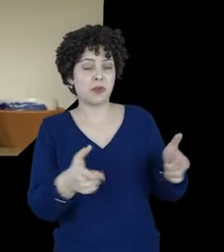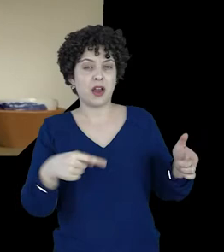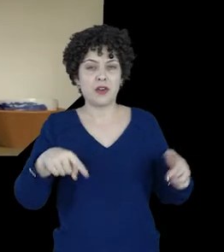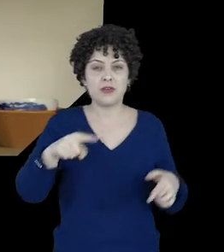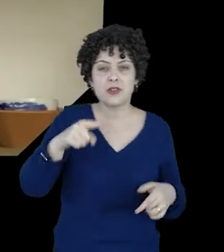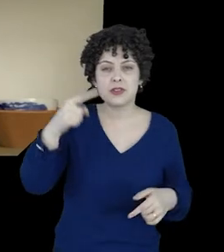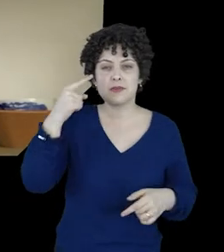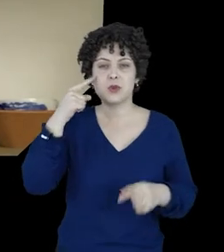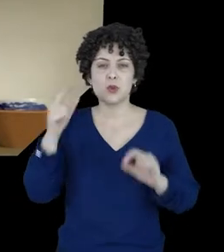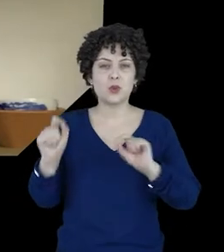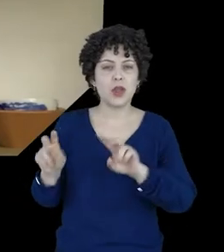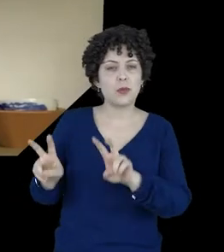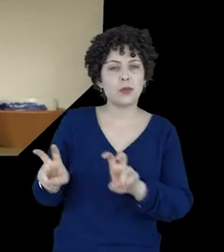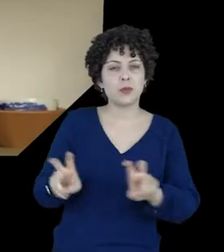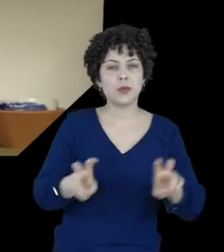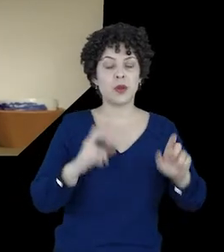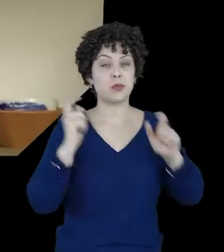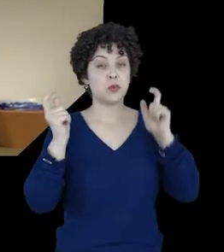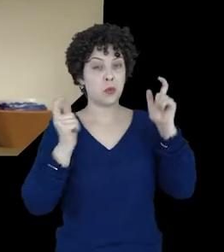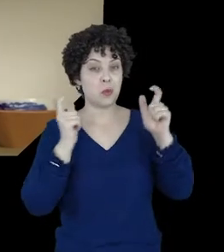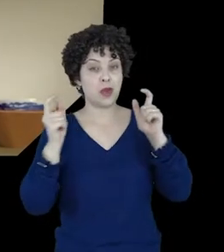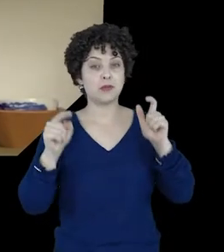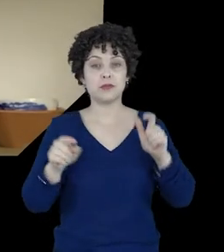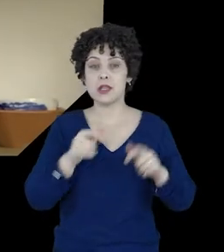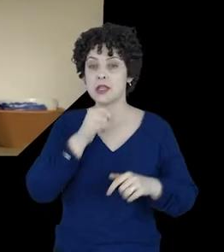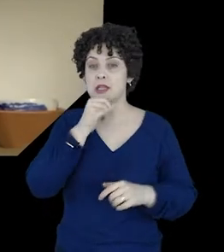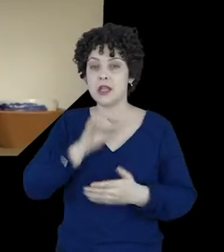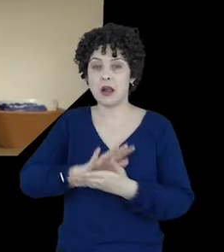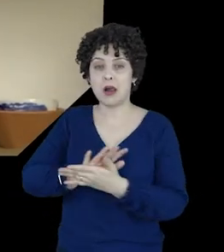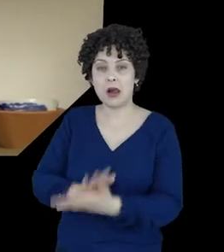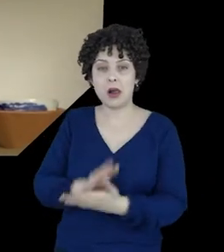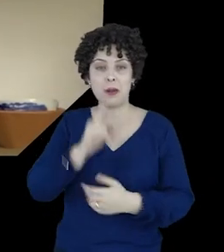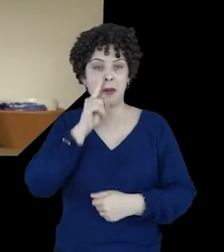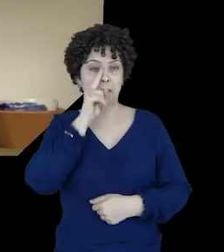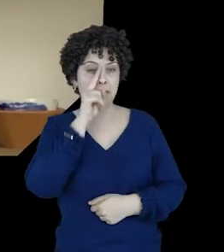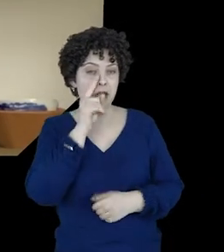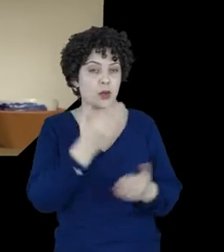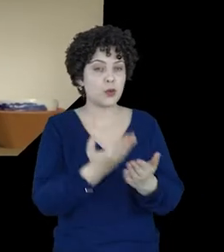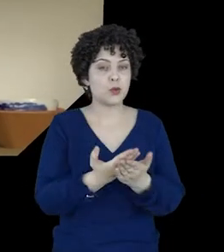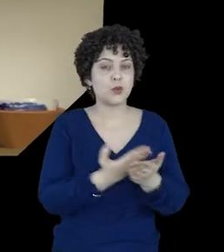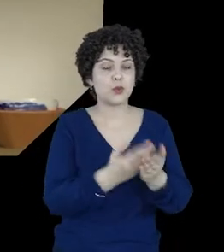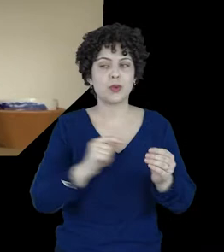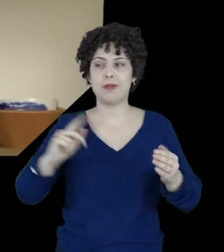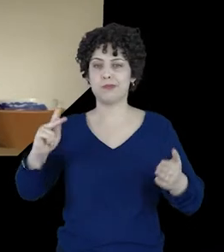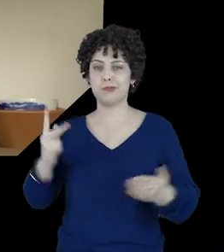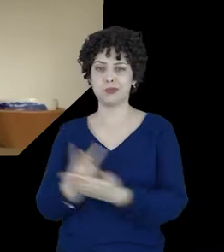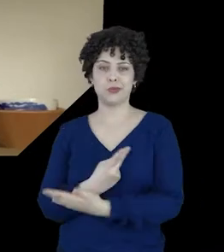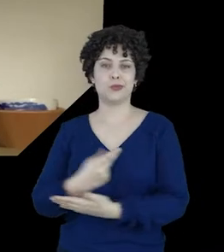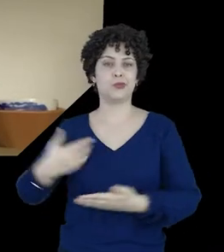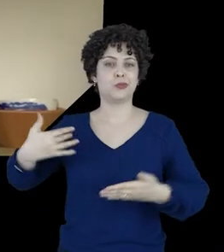devem estar abordando diversos assuntos preocupantes, como danos, riscos e estudos de caso que deram errado.